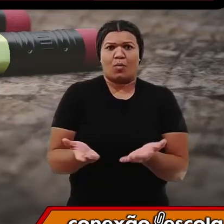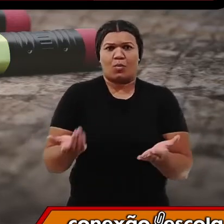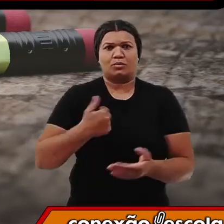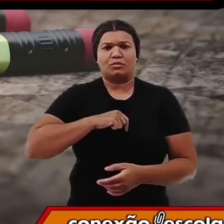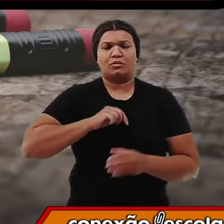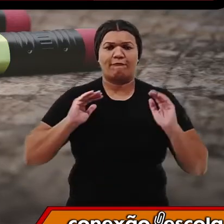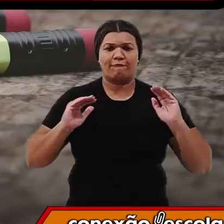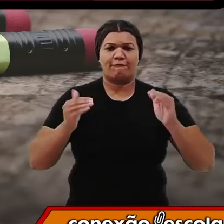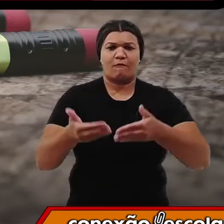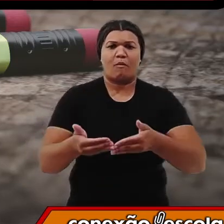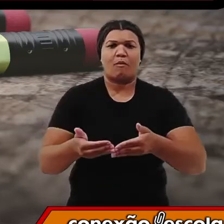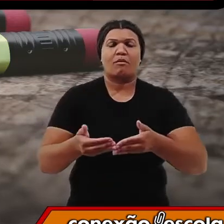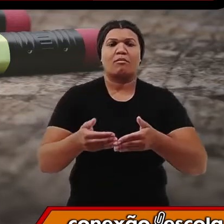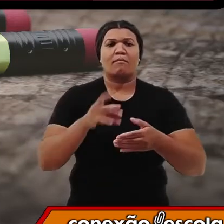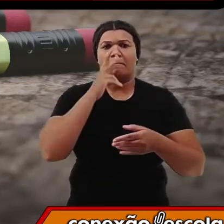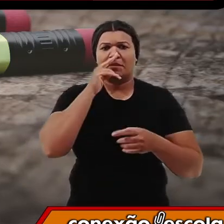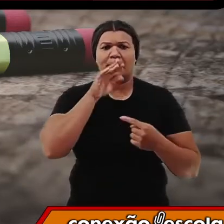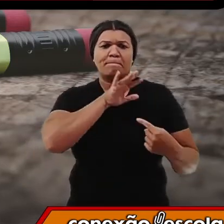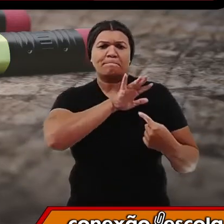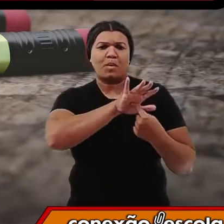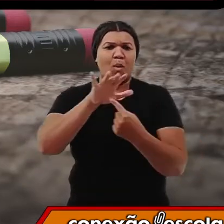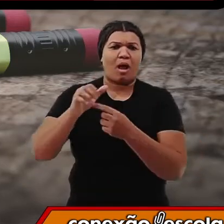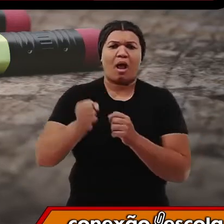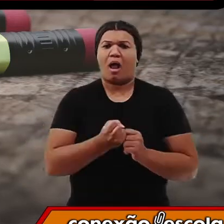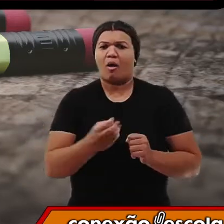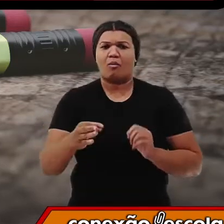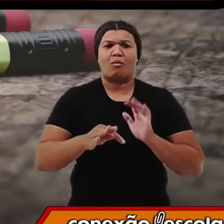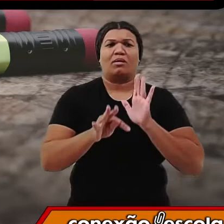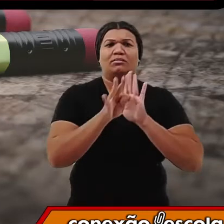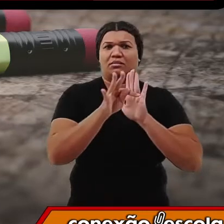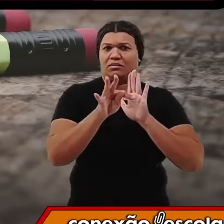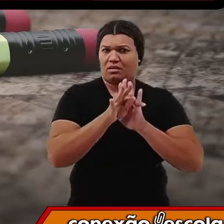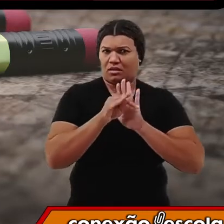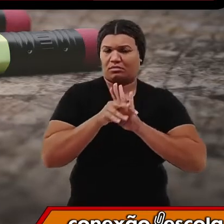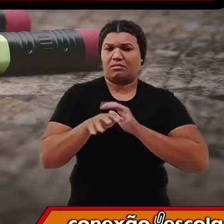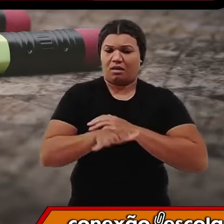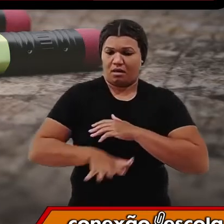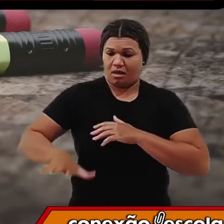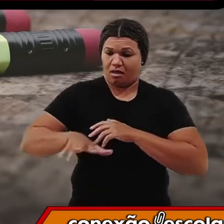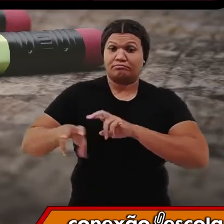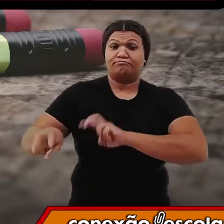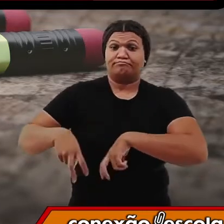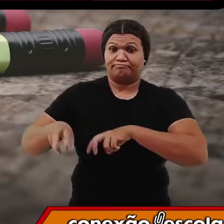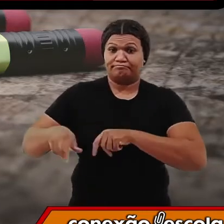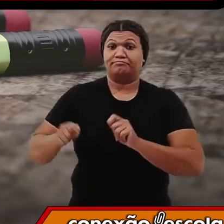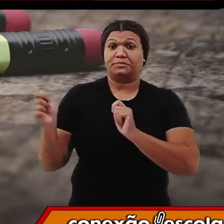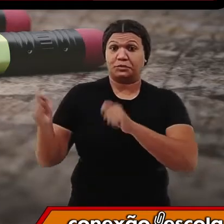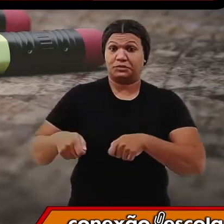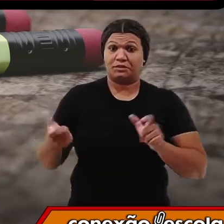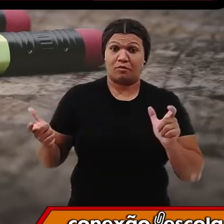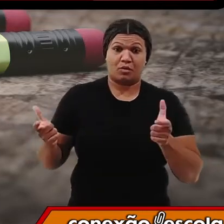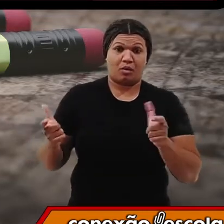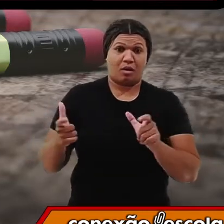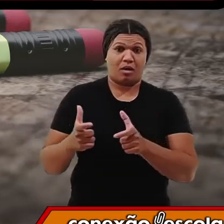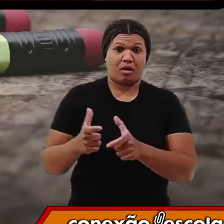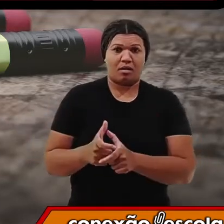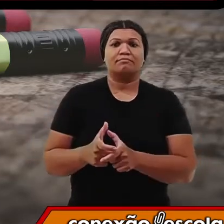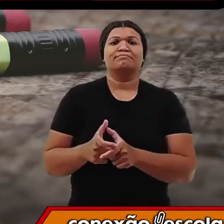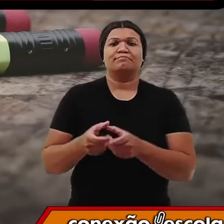em apontar algumas técnicas agrícolas que podem reduzir os impactos